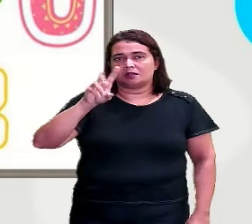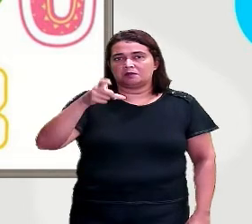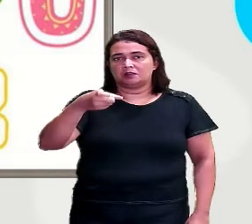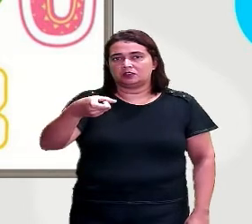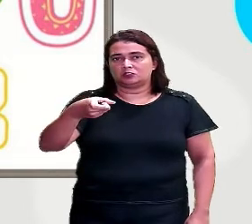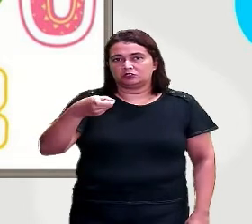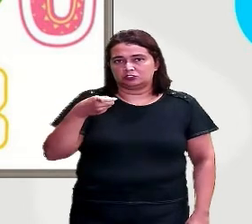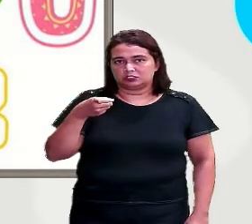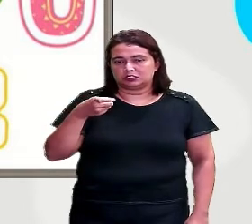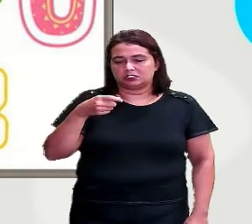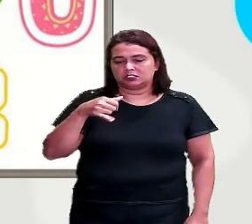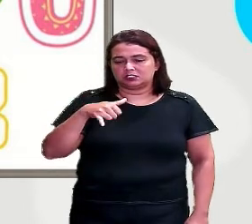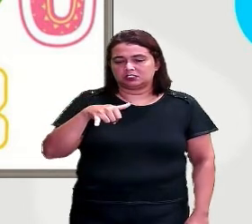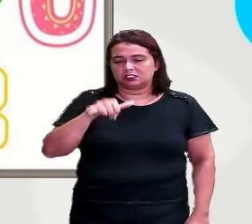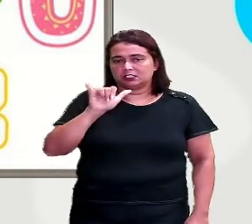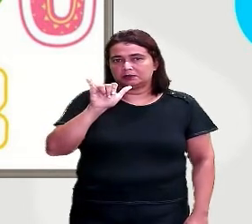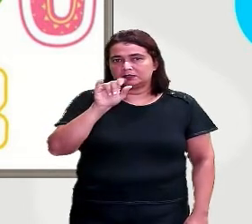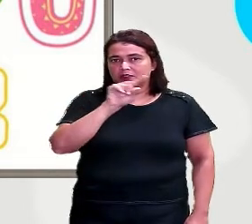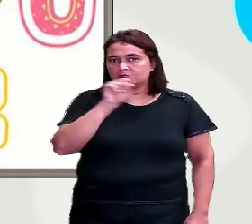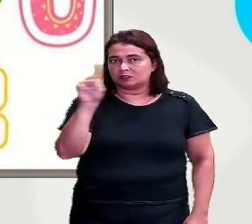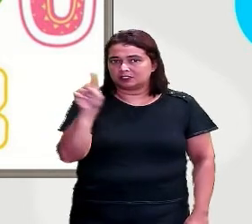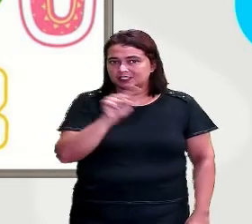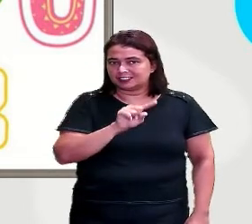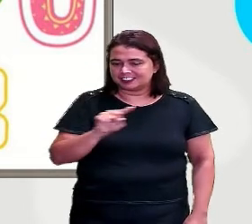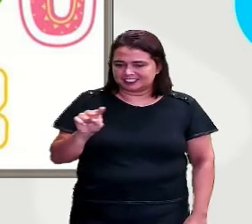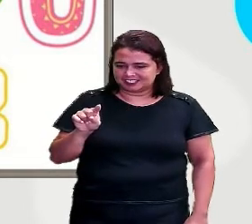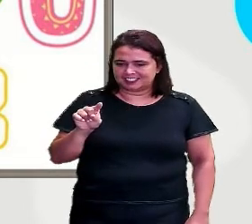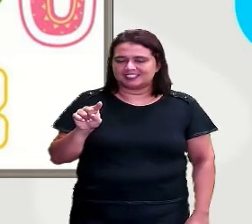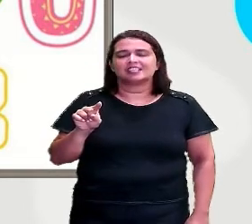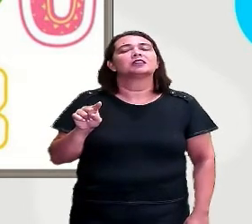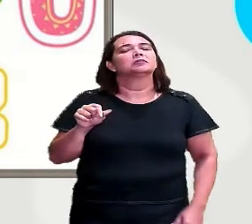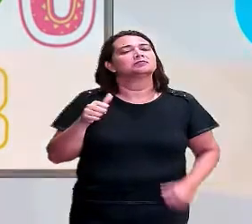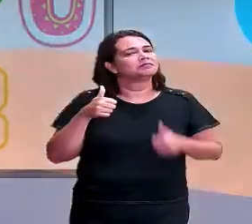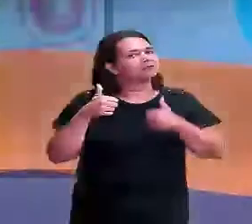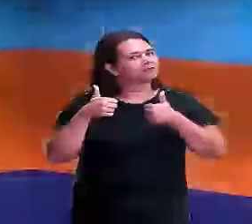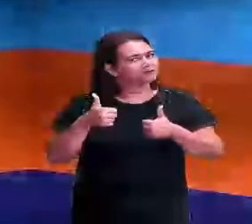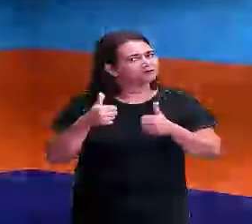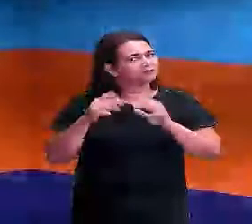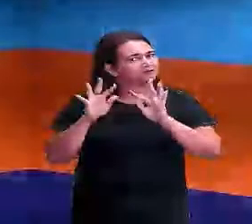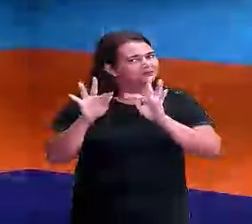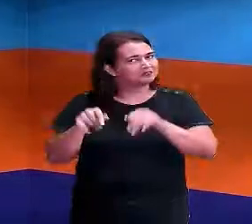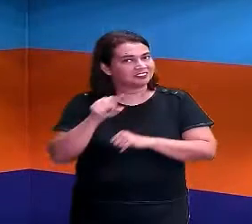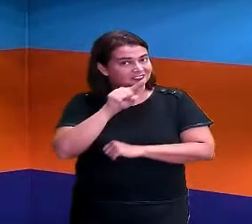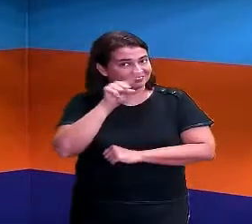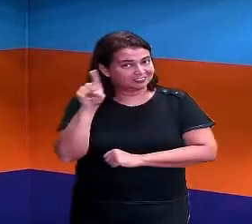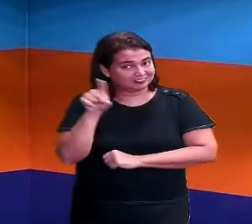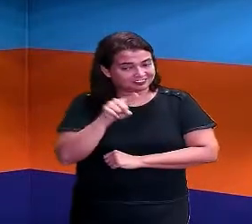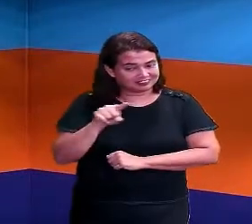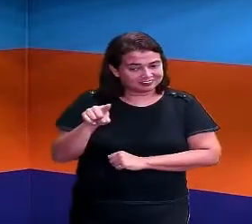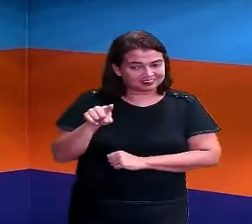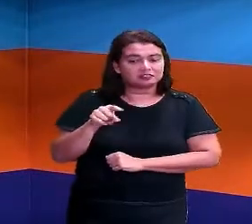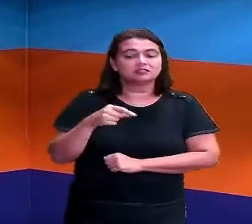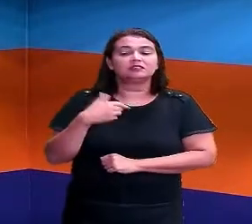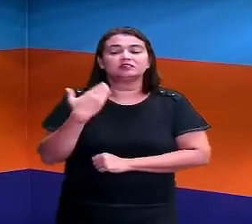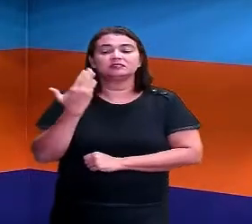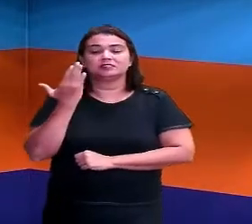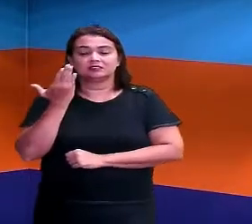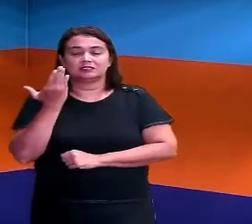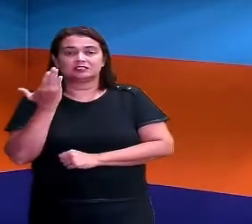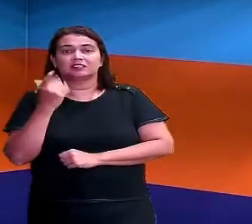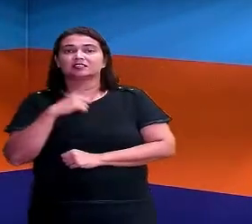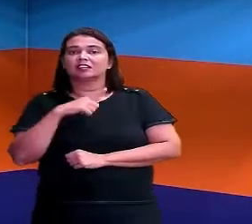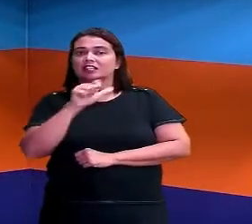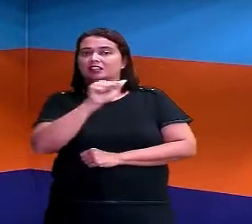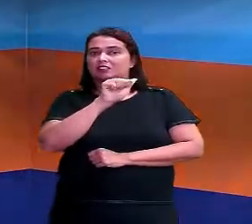W, X, Y e a letrinha Z por final. Tá? Então, aí, gente, esse é o nosso